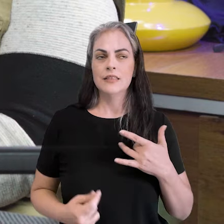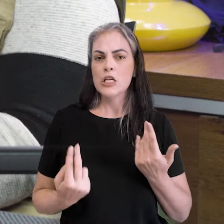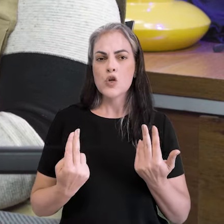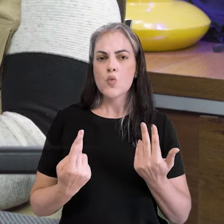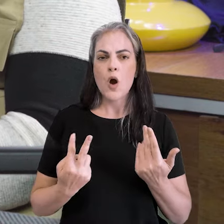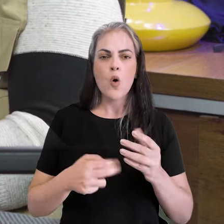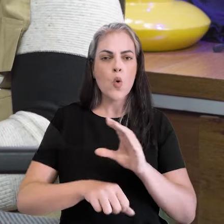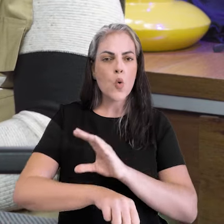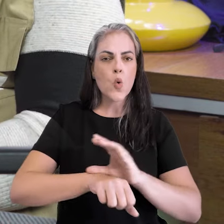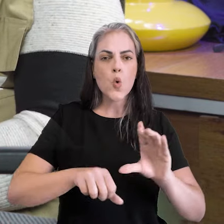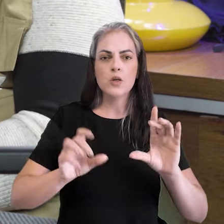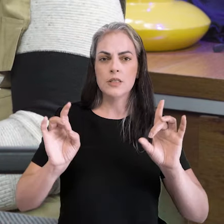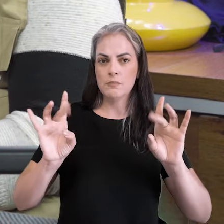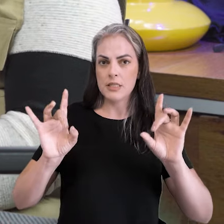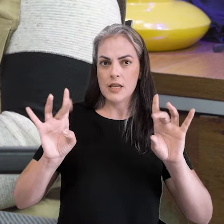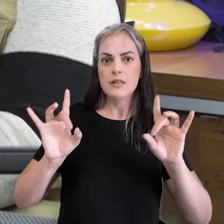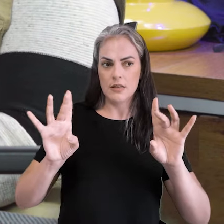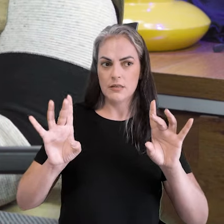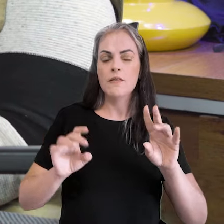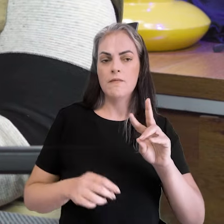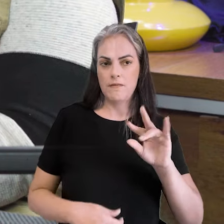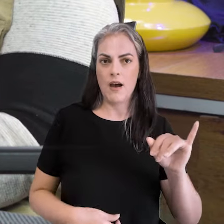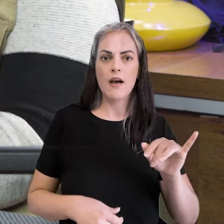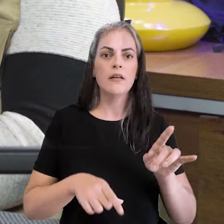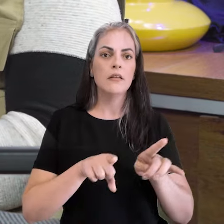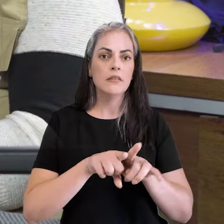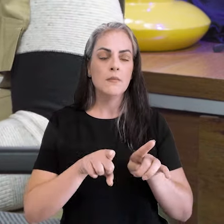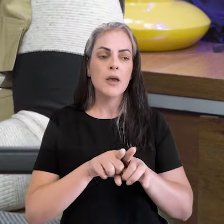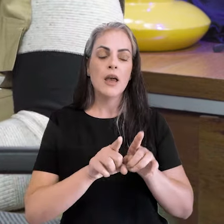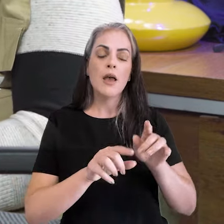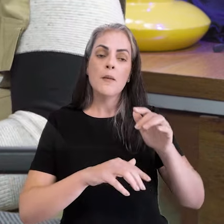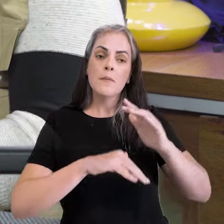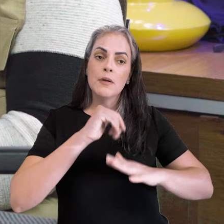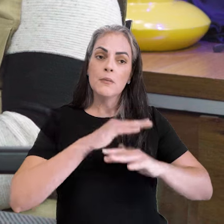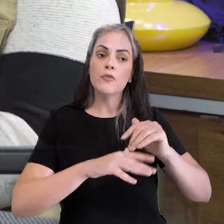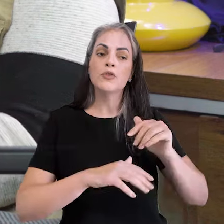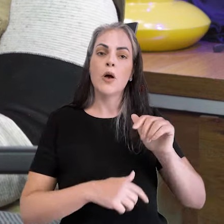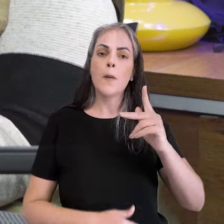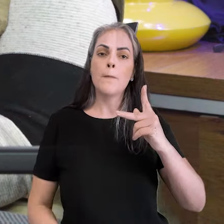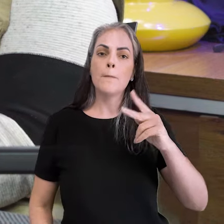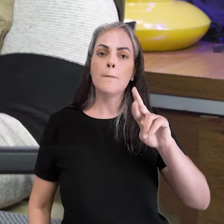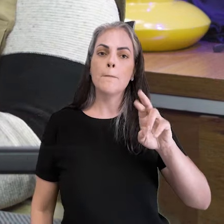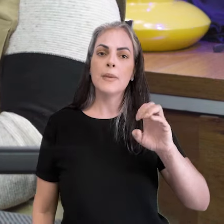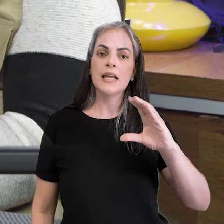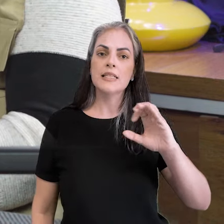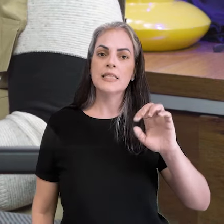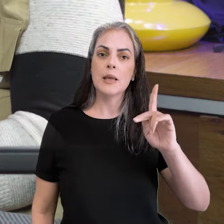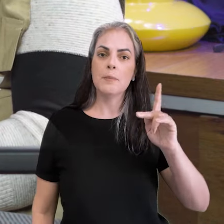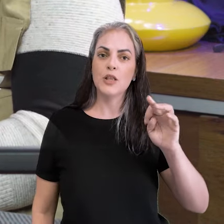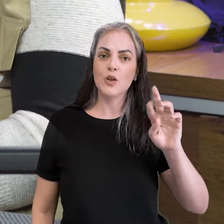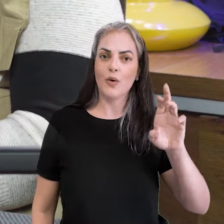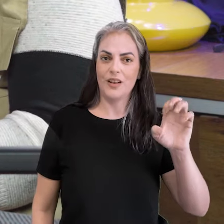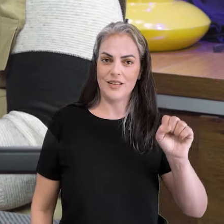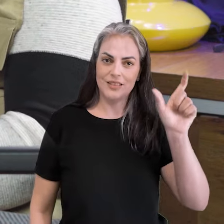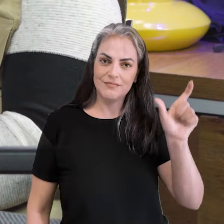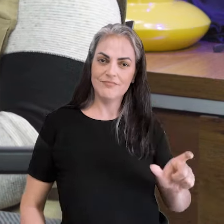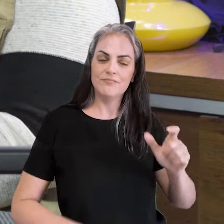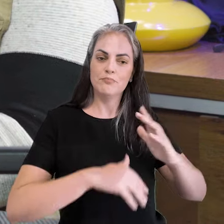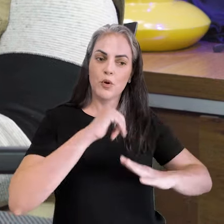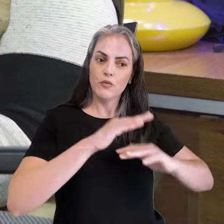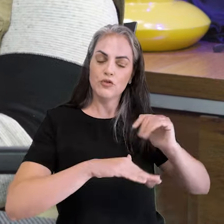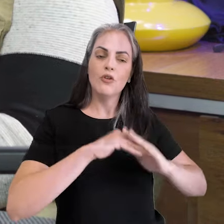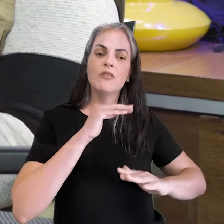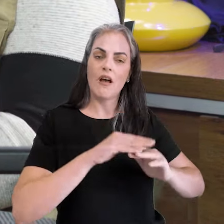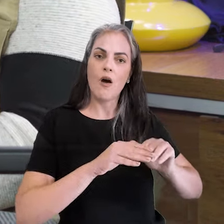especialização que vai servir como também para formar preceptores para o sistema único de saúde, né? Para além do programa Mais